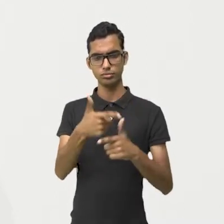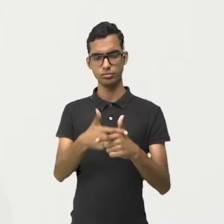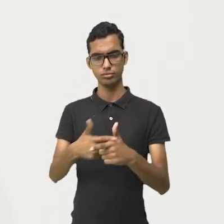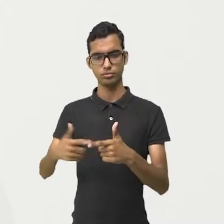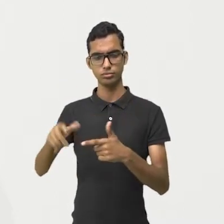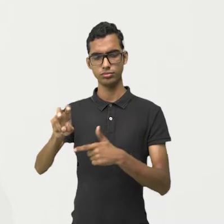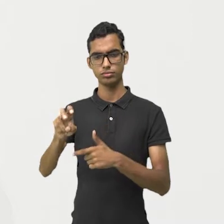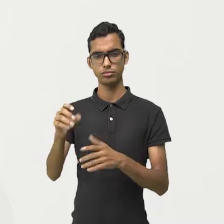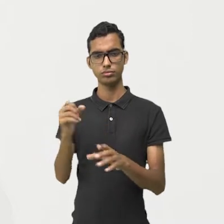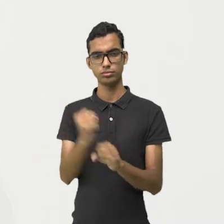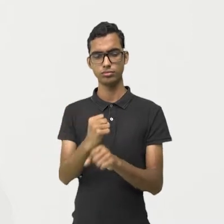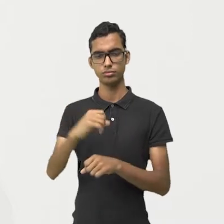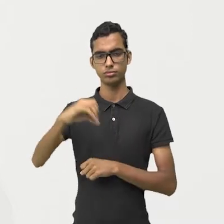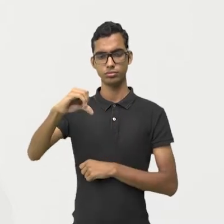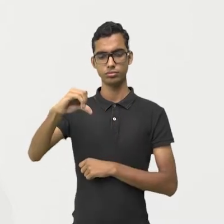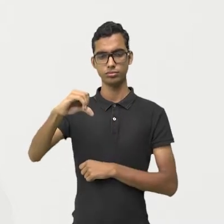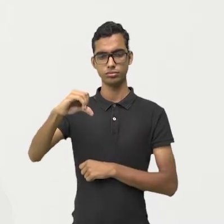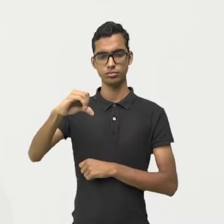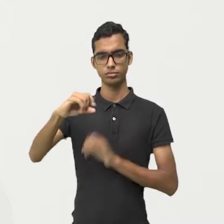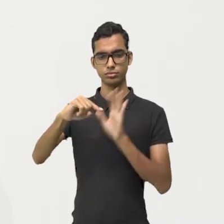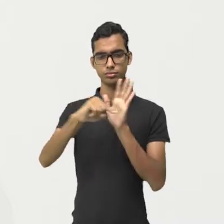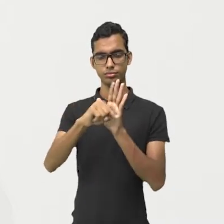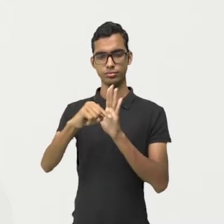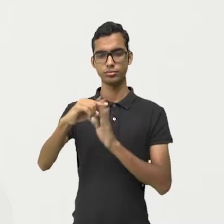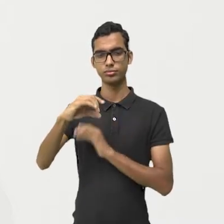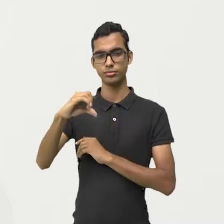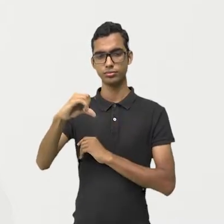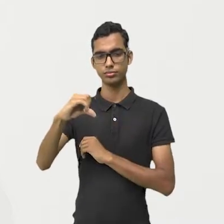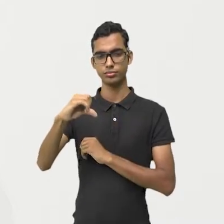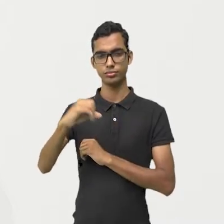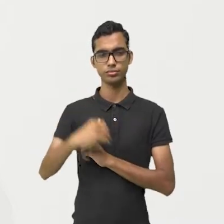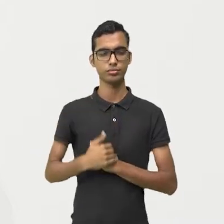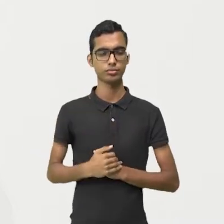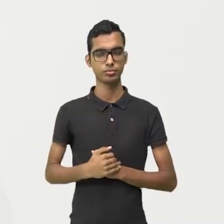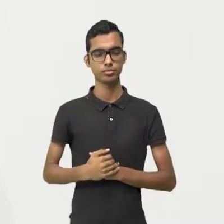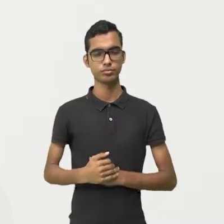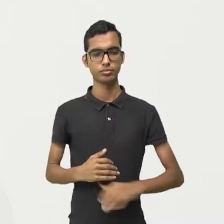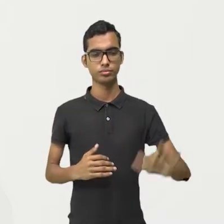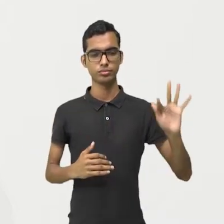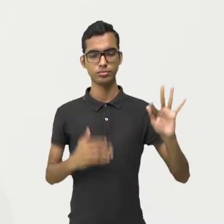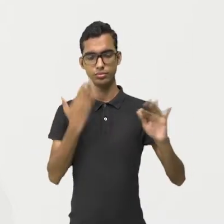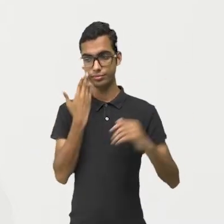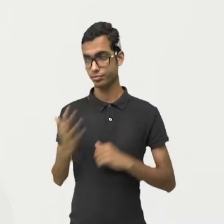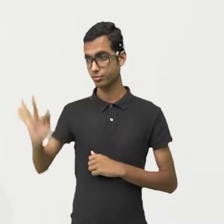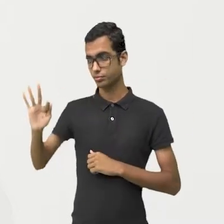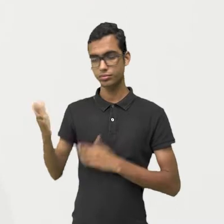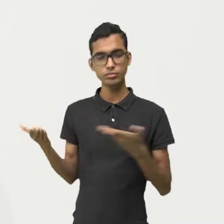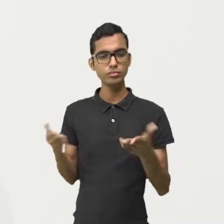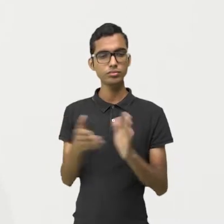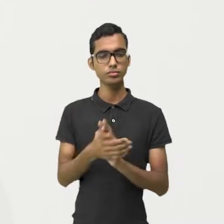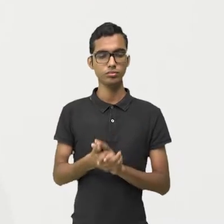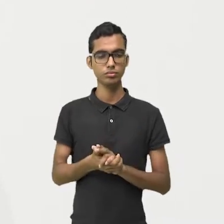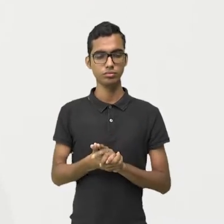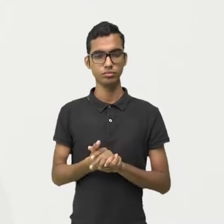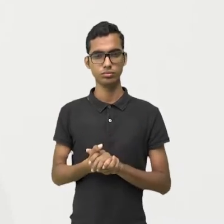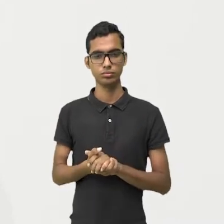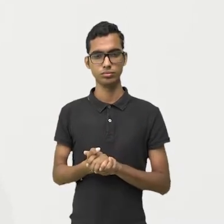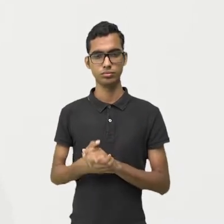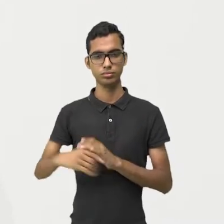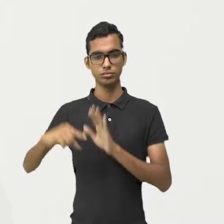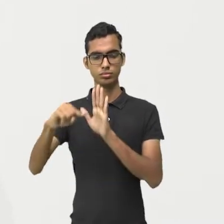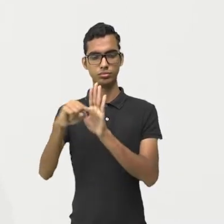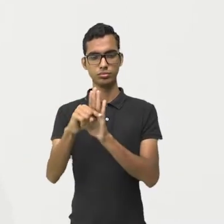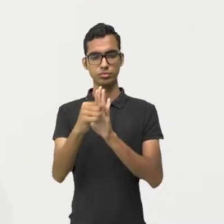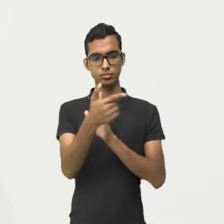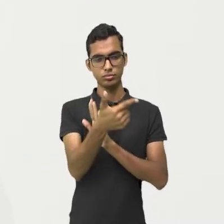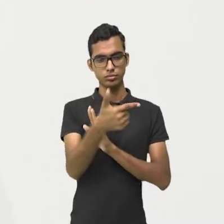por 5 vai me dar 9. Ou seja, menos 9. Na letra F. Divisão de sinais iguais. Qual é o